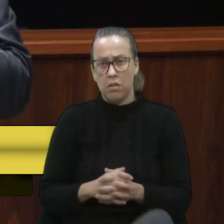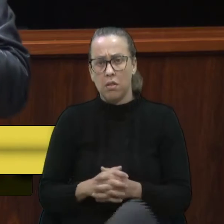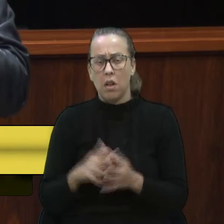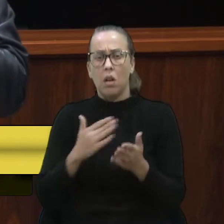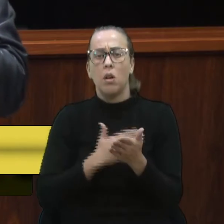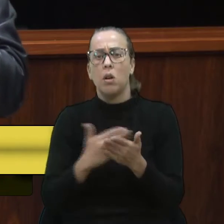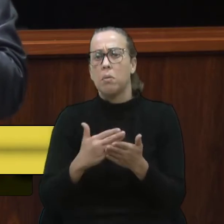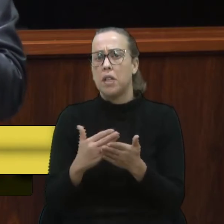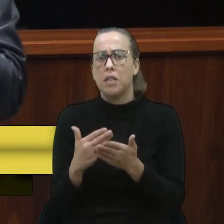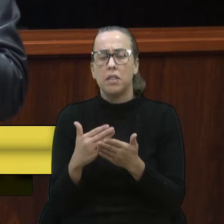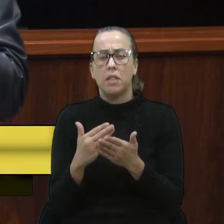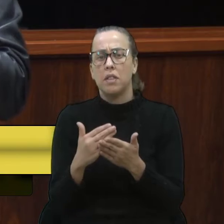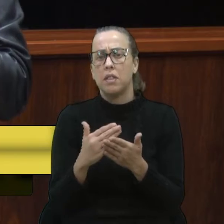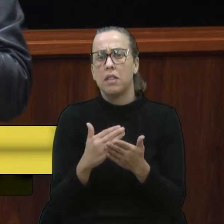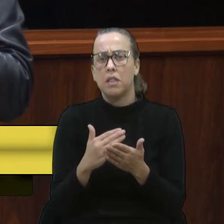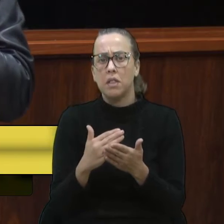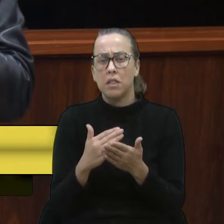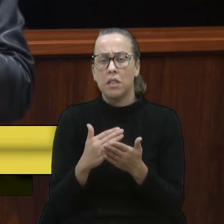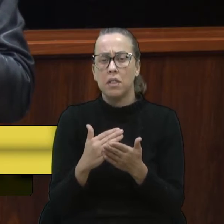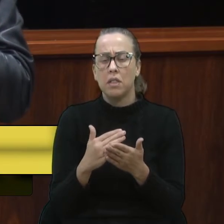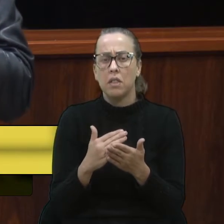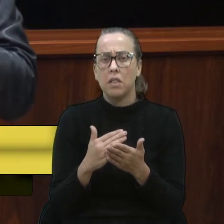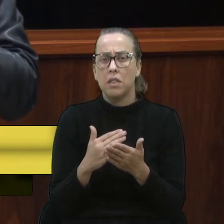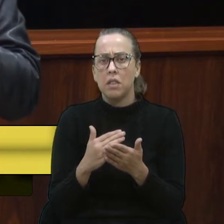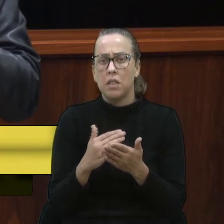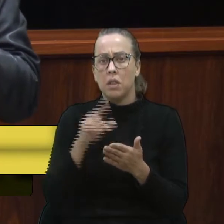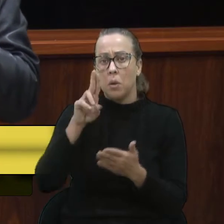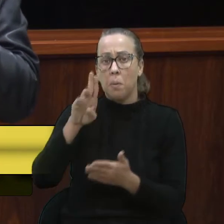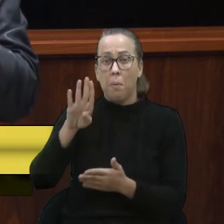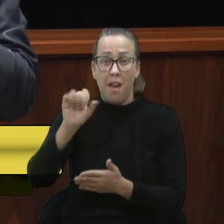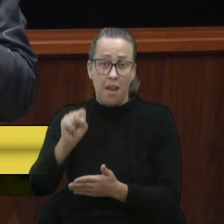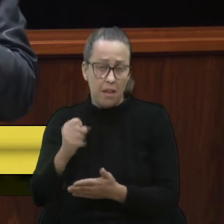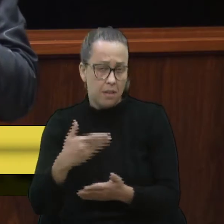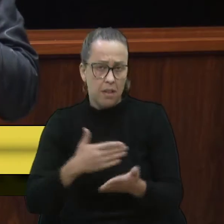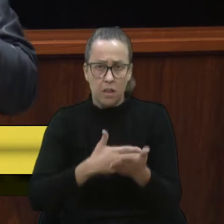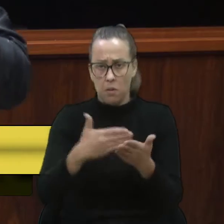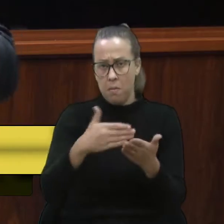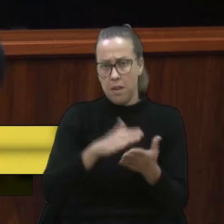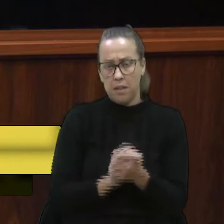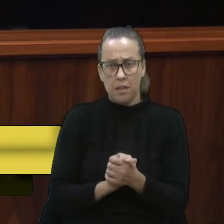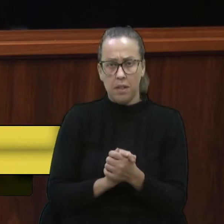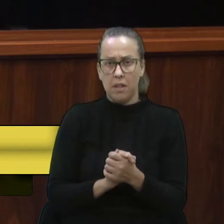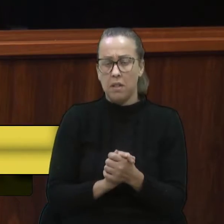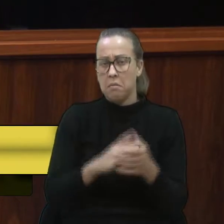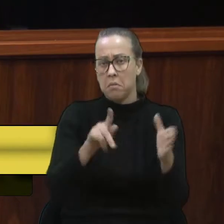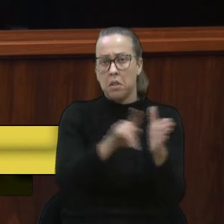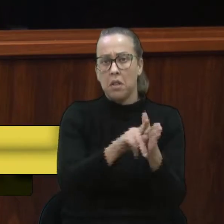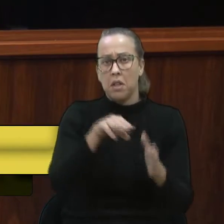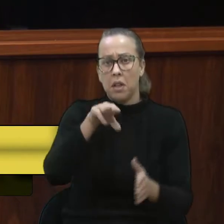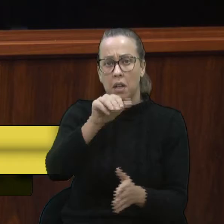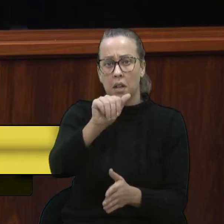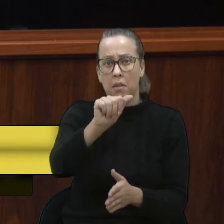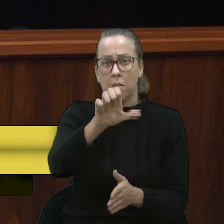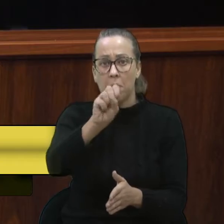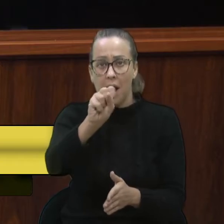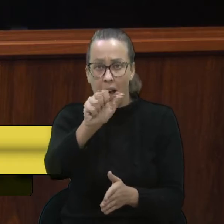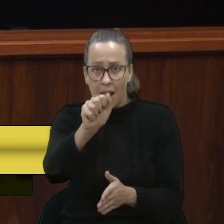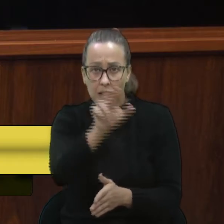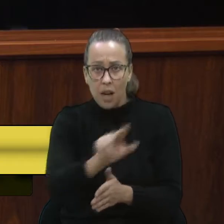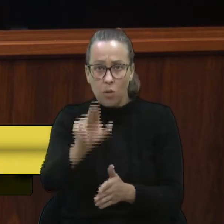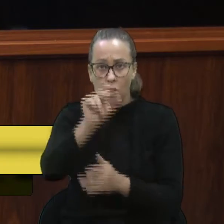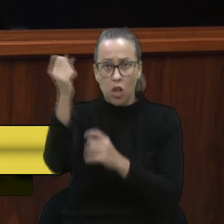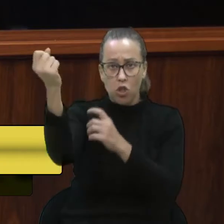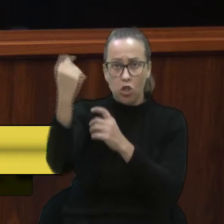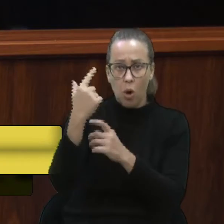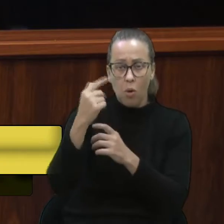Começa com uma UBS, começa com a própria Maesa, mas enfim, que inicia esse